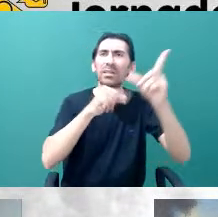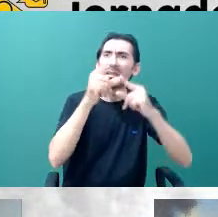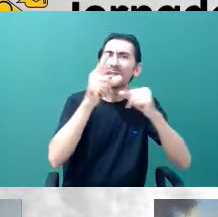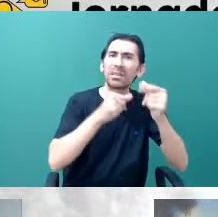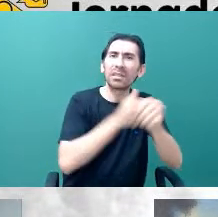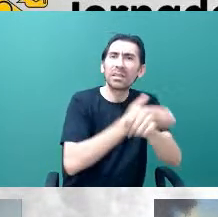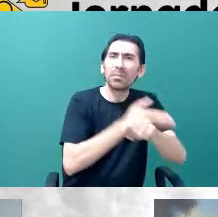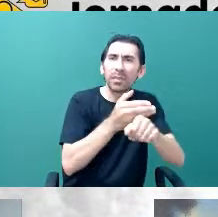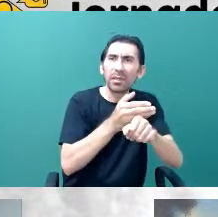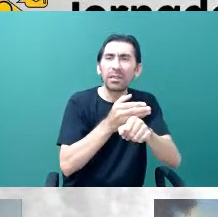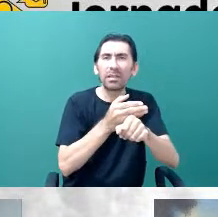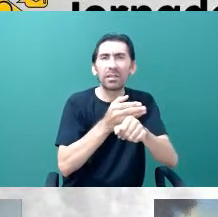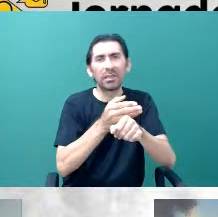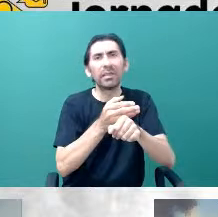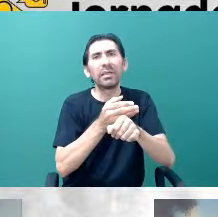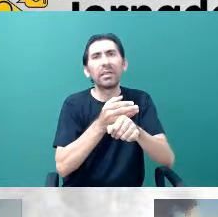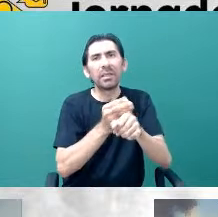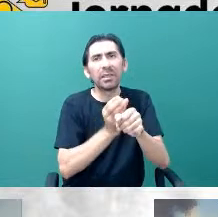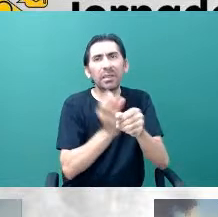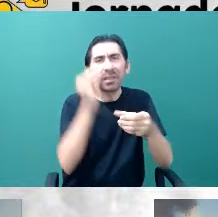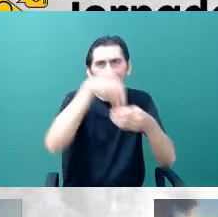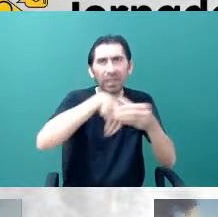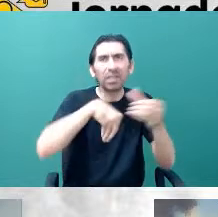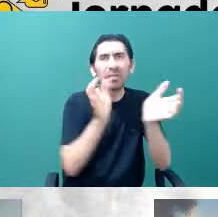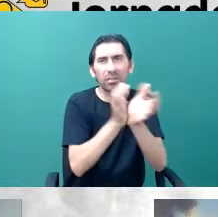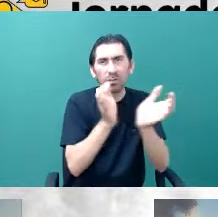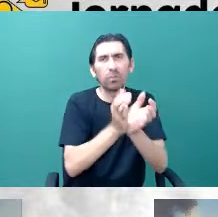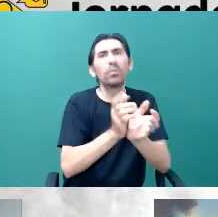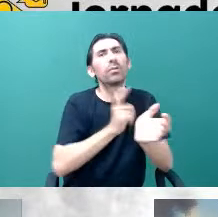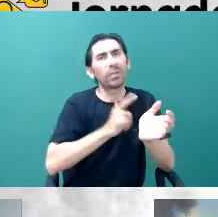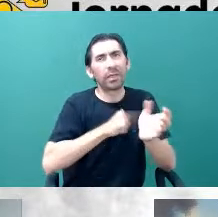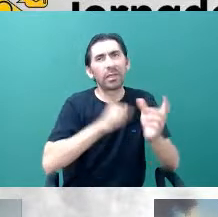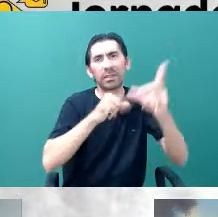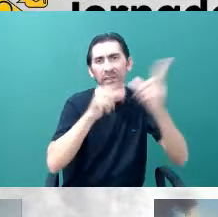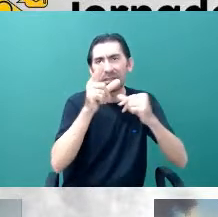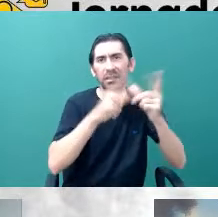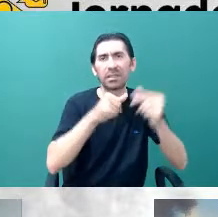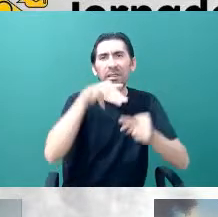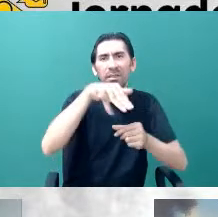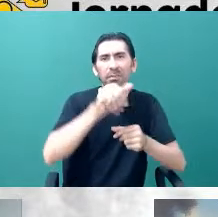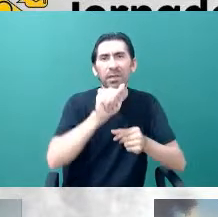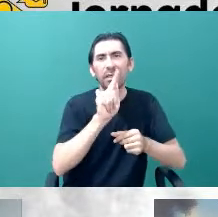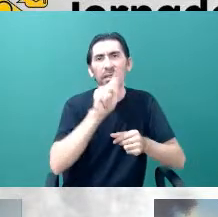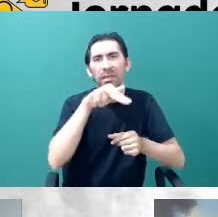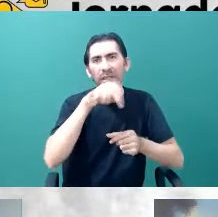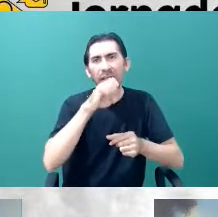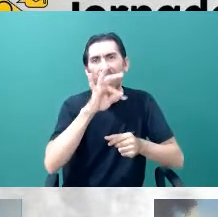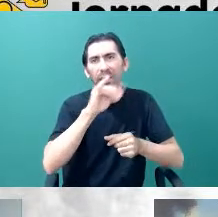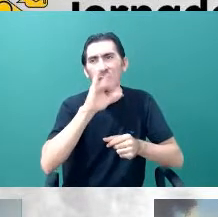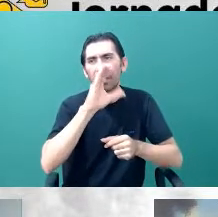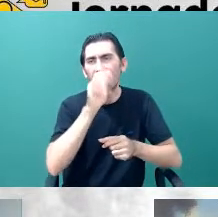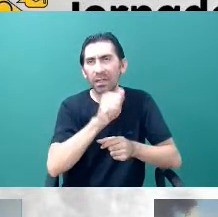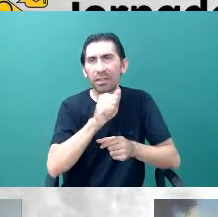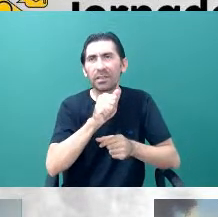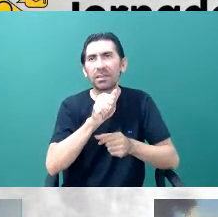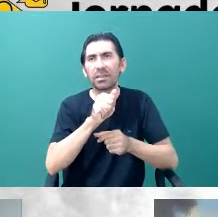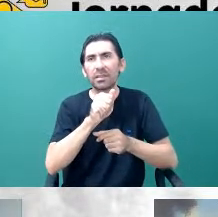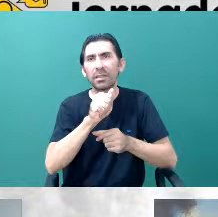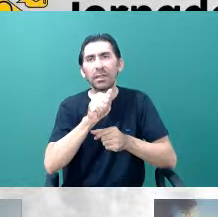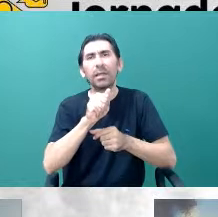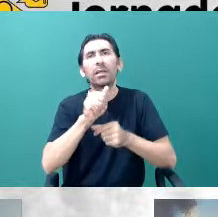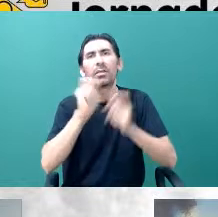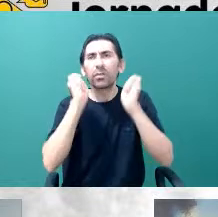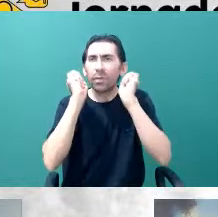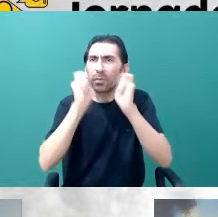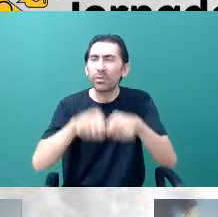elas, as magnéticas. Então, gente vai... Todo o universo não é verdade, porque a gente só enxerga as estrelas que